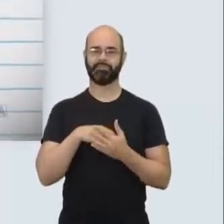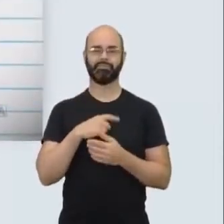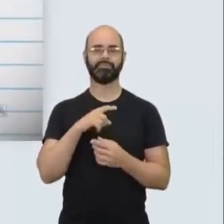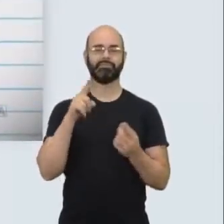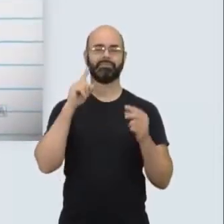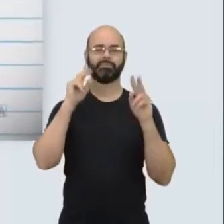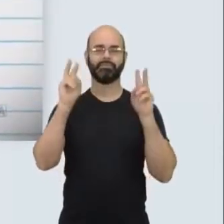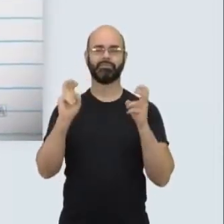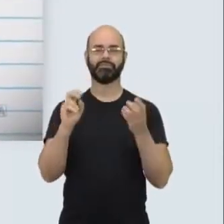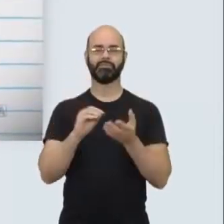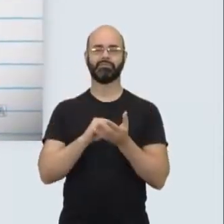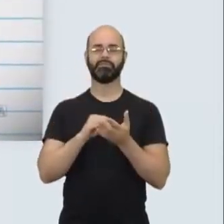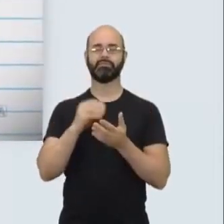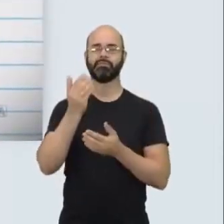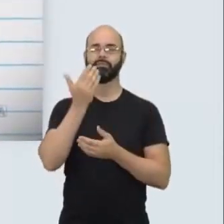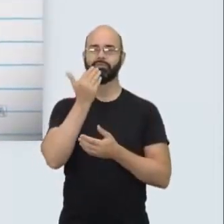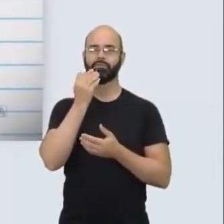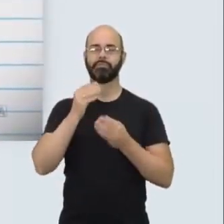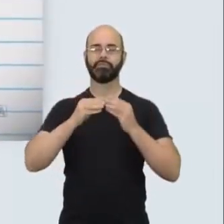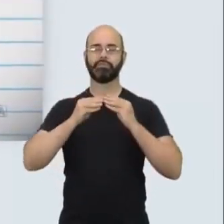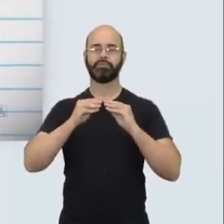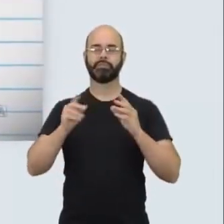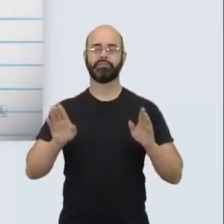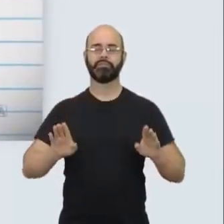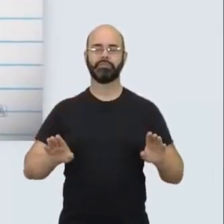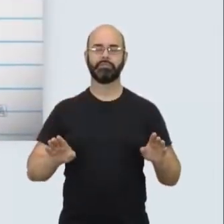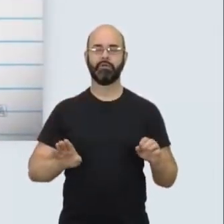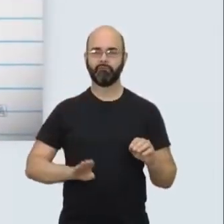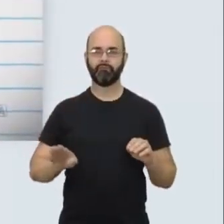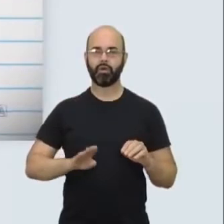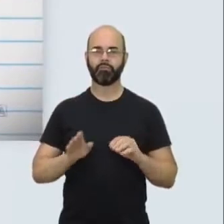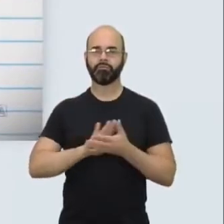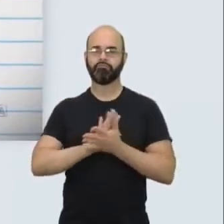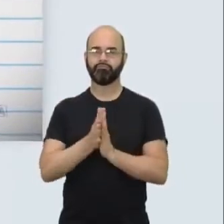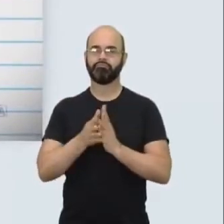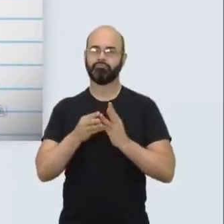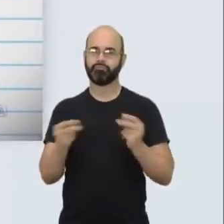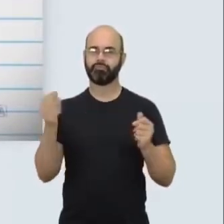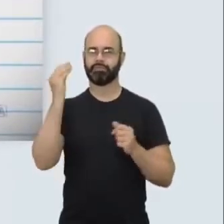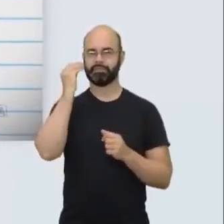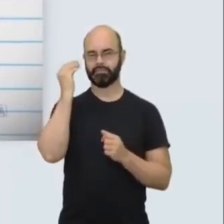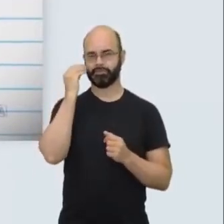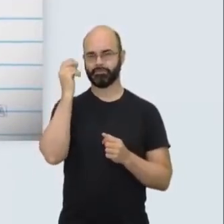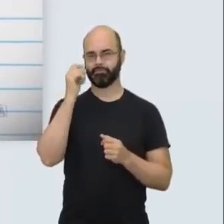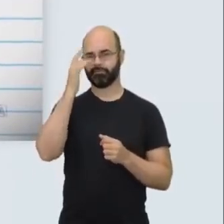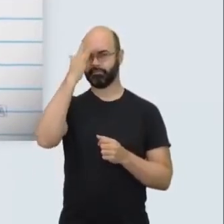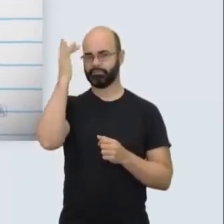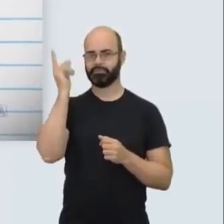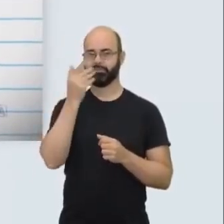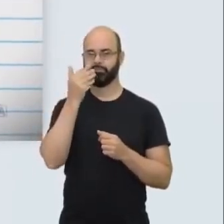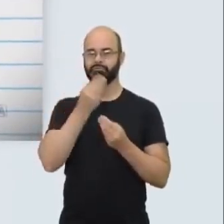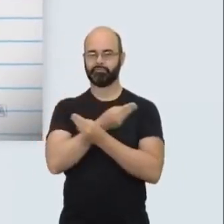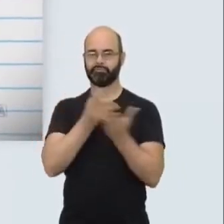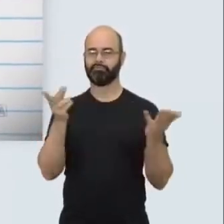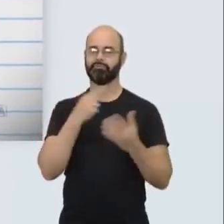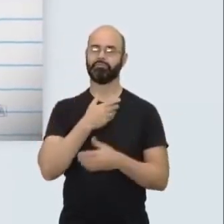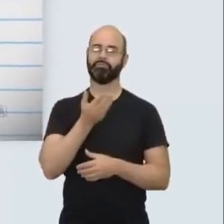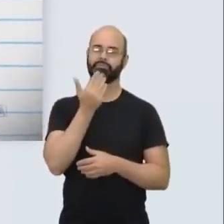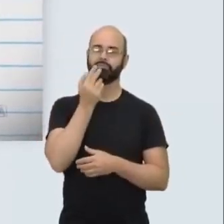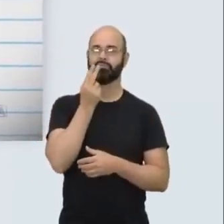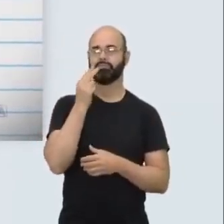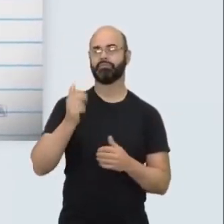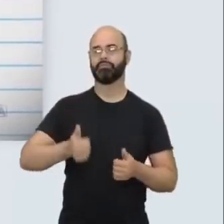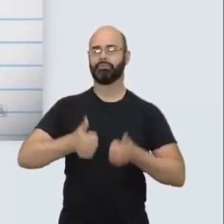é a erradicação da fome. Isto é, acabar com a fome, alcançar a segurança alimentar e melhoria da nutrição e promover a